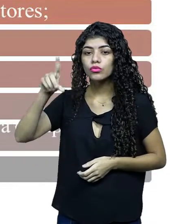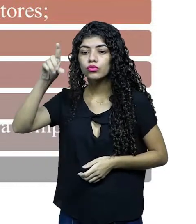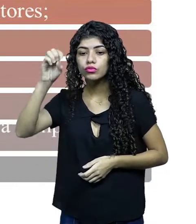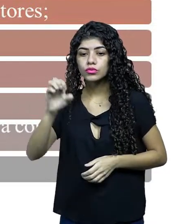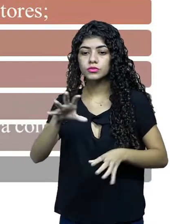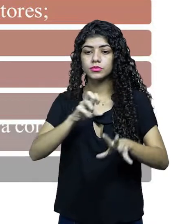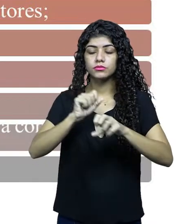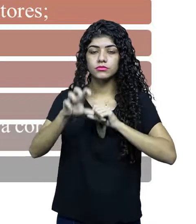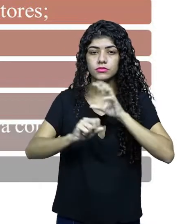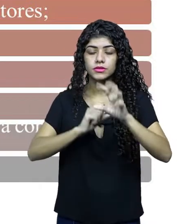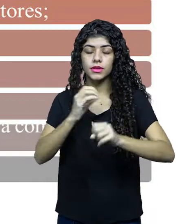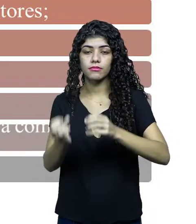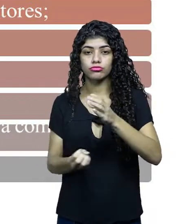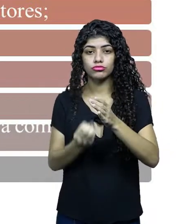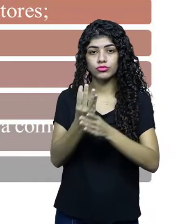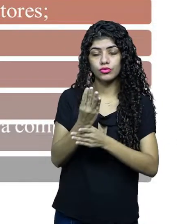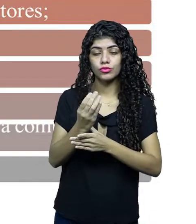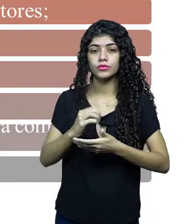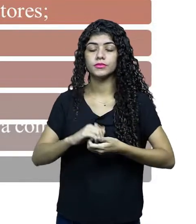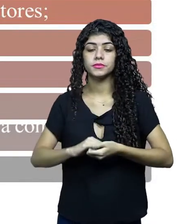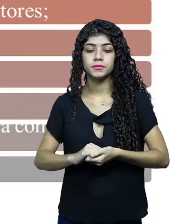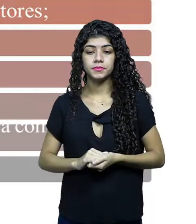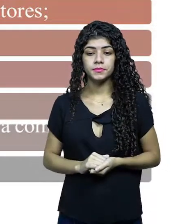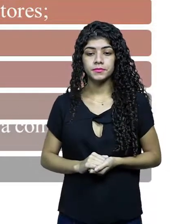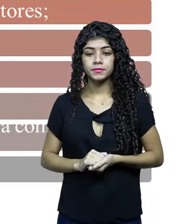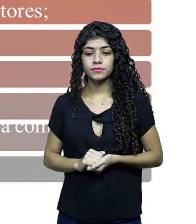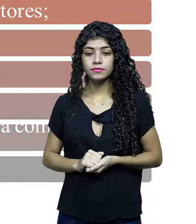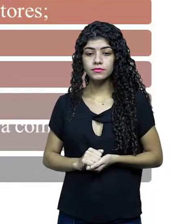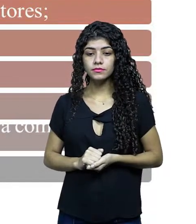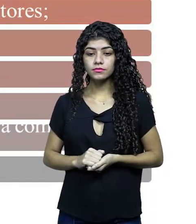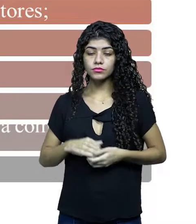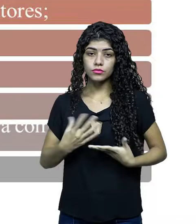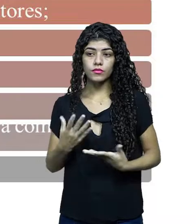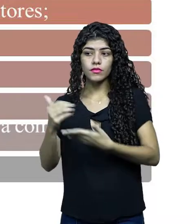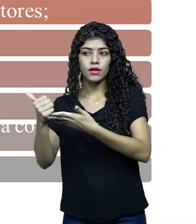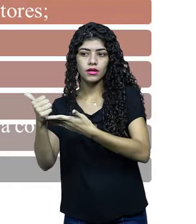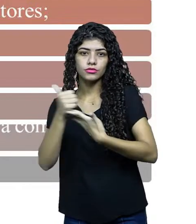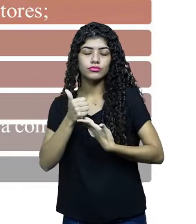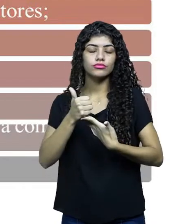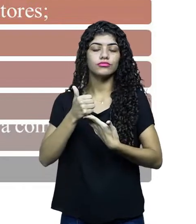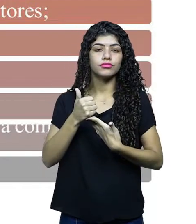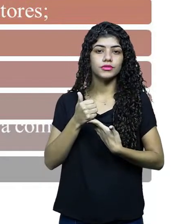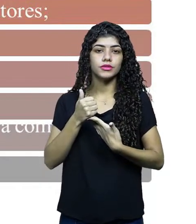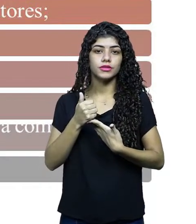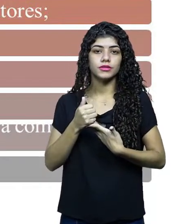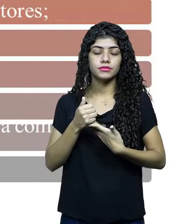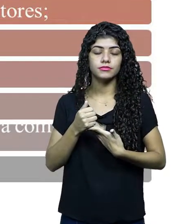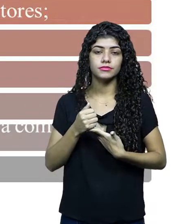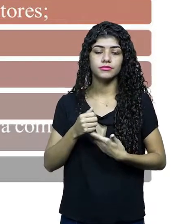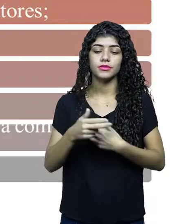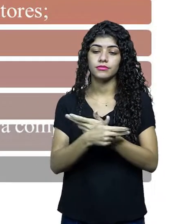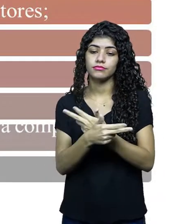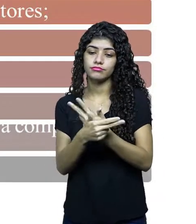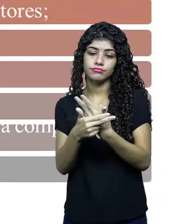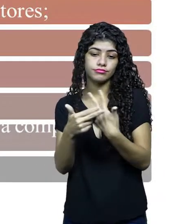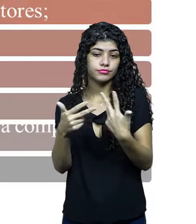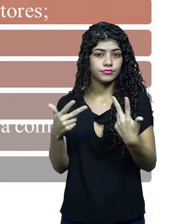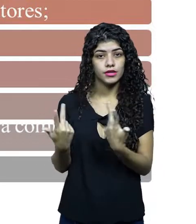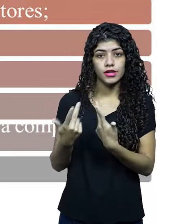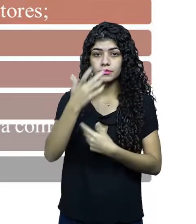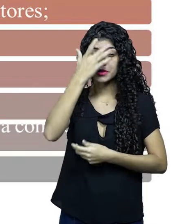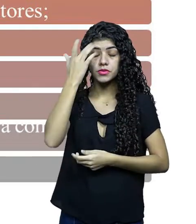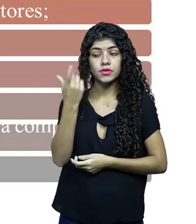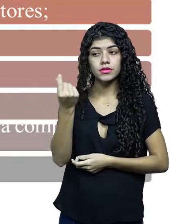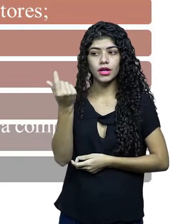produtores ou co-produtores, buscar distribuidores, buscar apoio, buscar